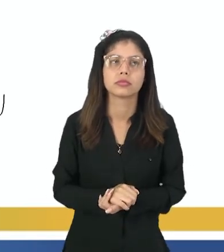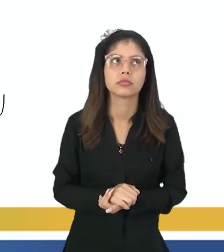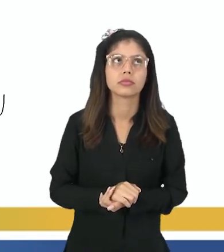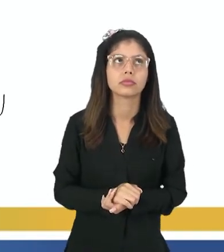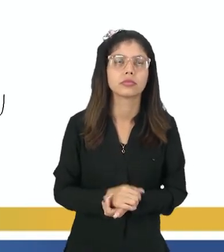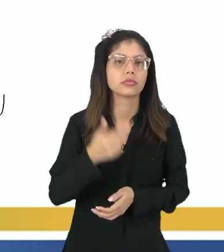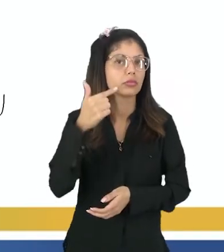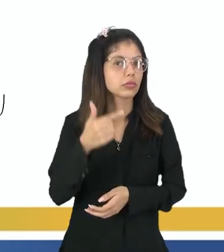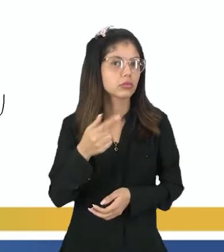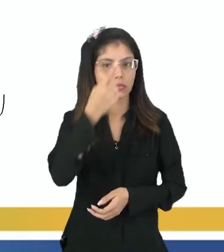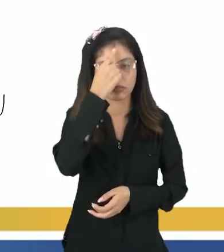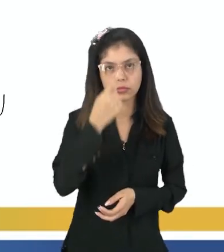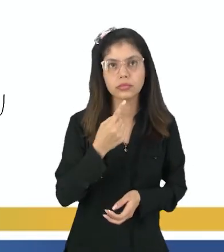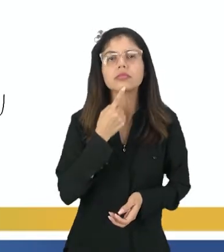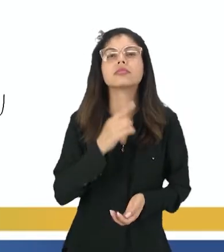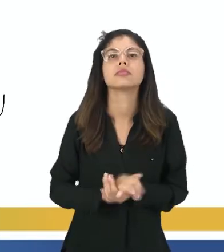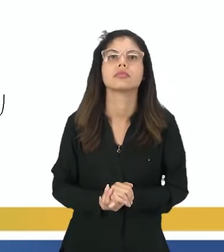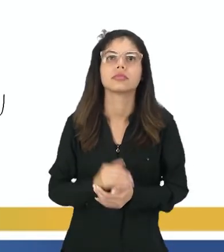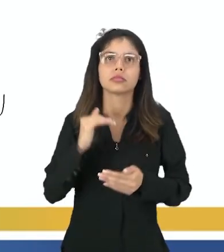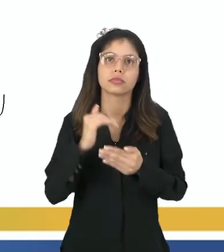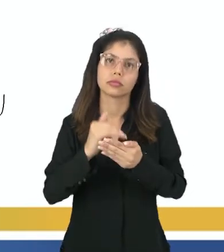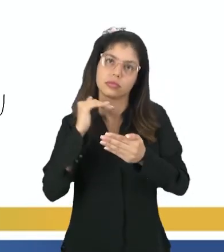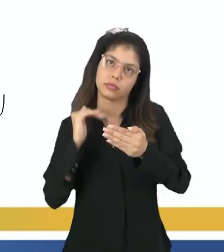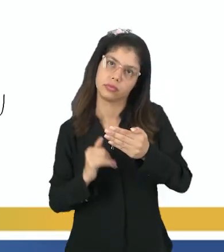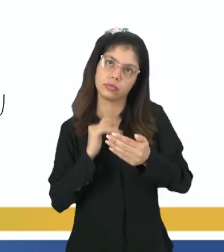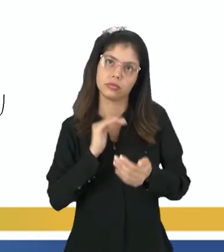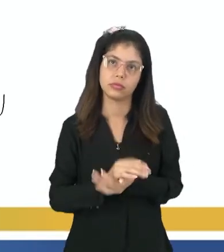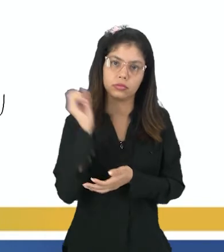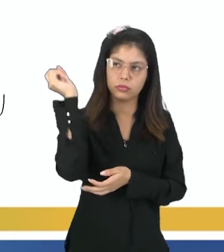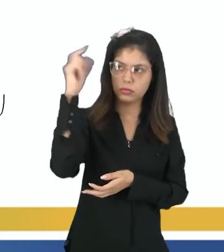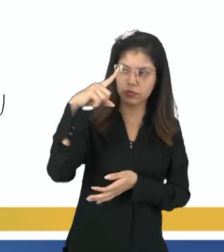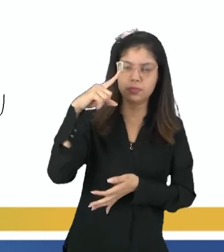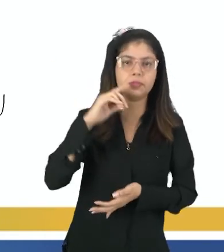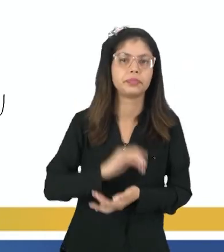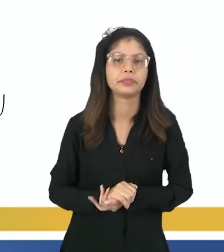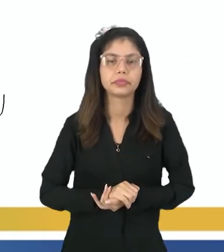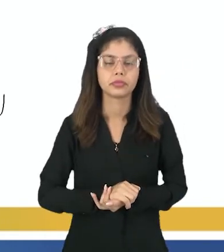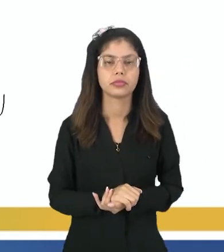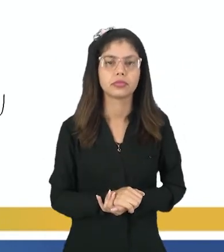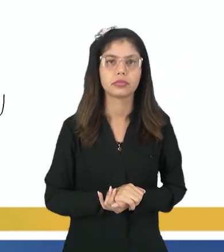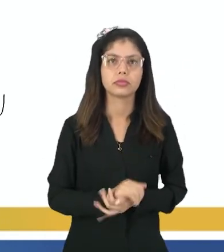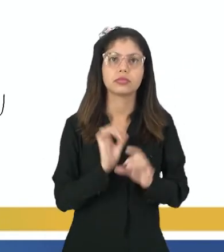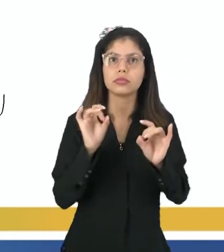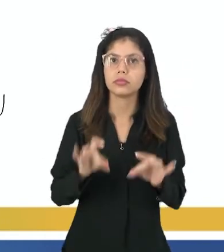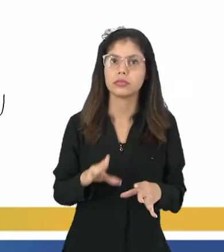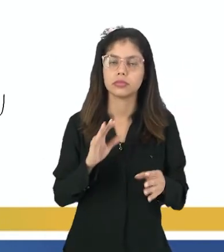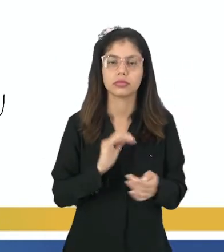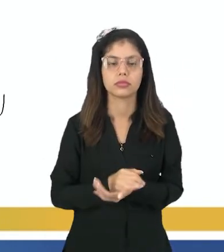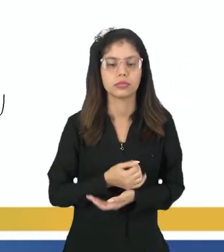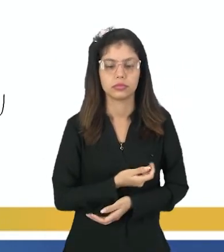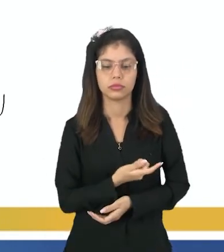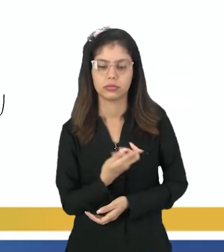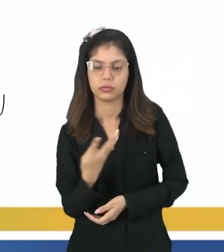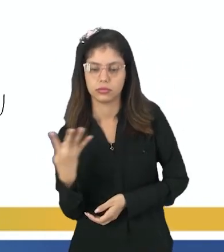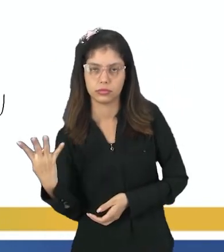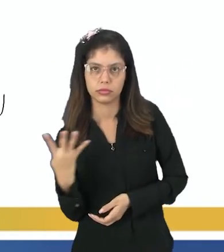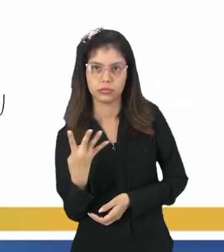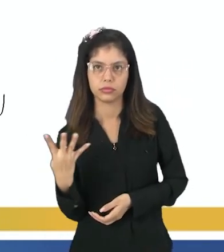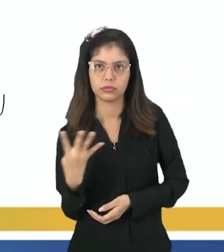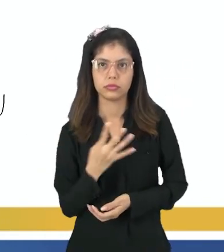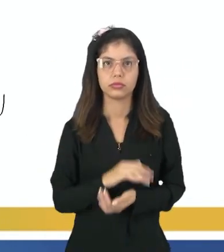Na segunda imagem, na segunda caixinha, nós temos somente o Sol. E por último, nós temos